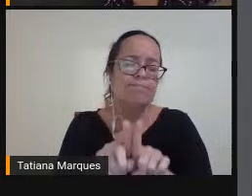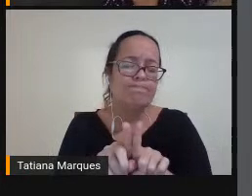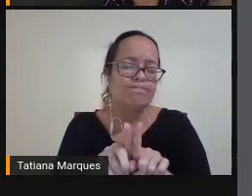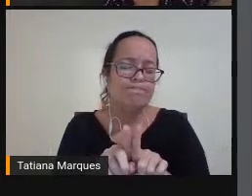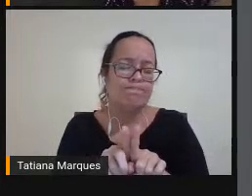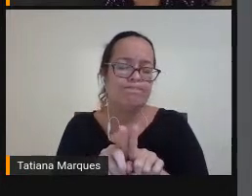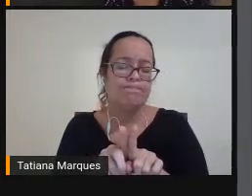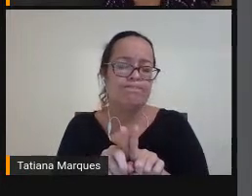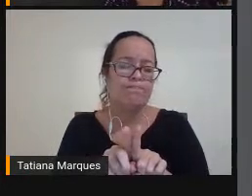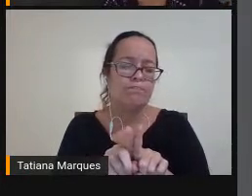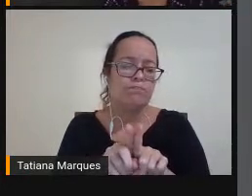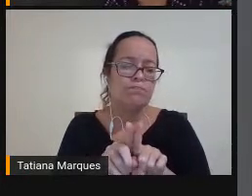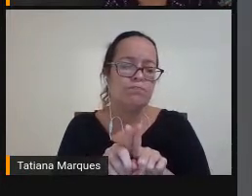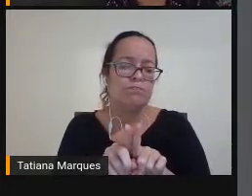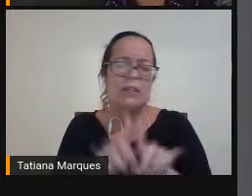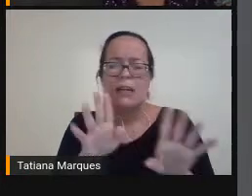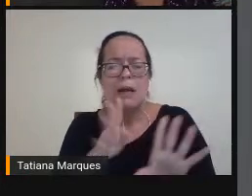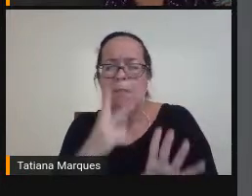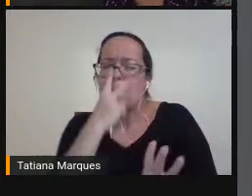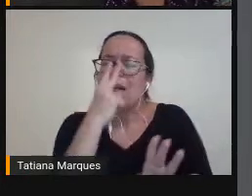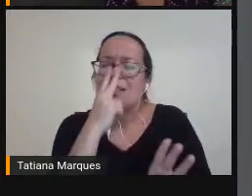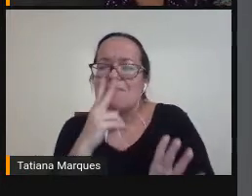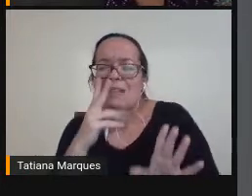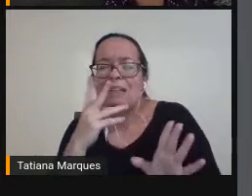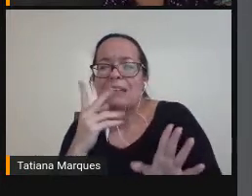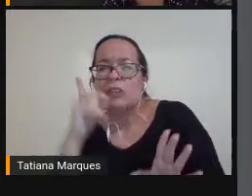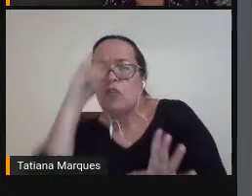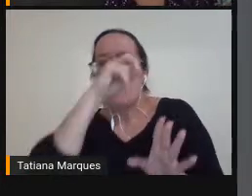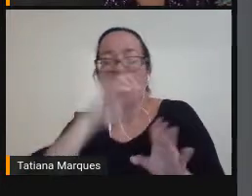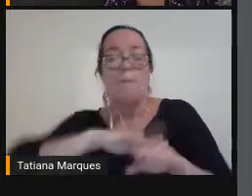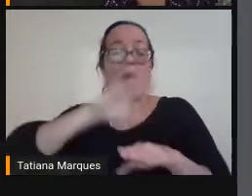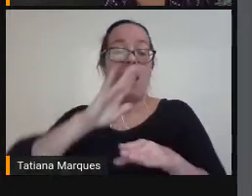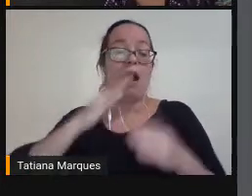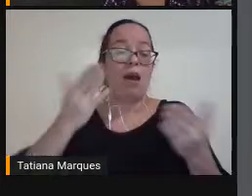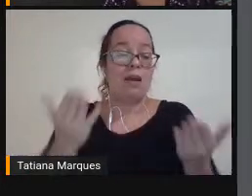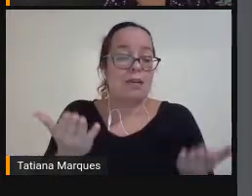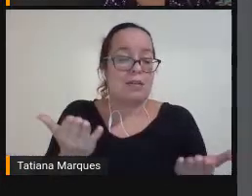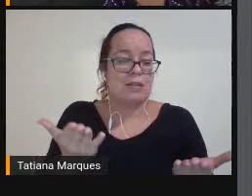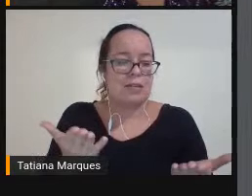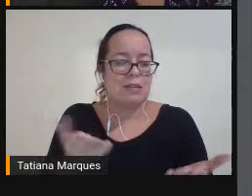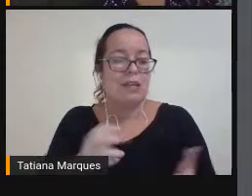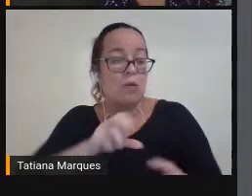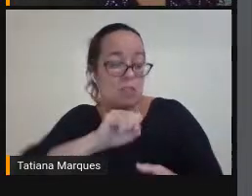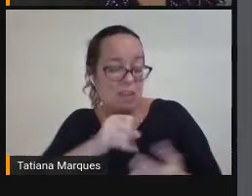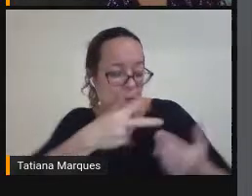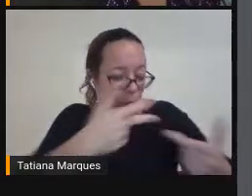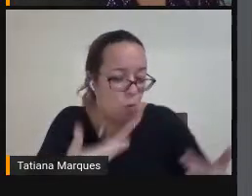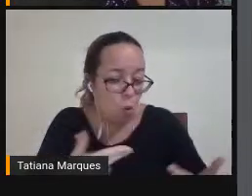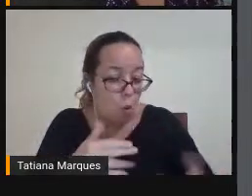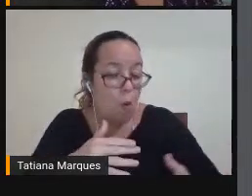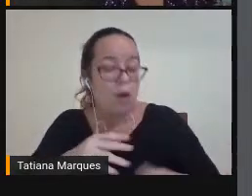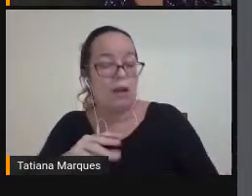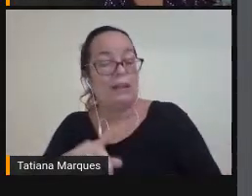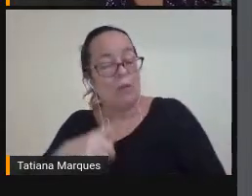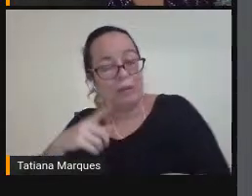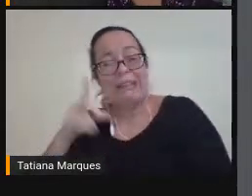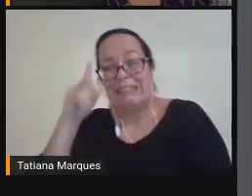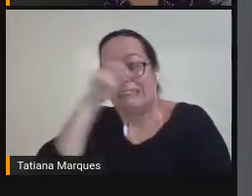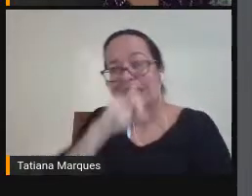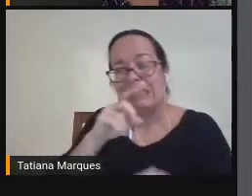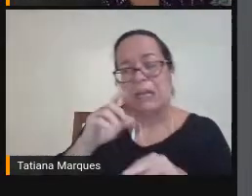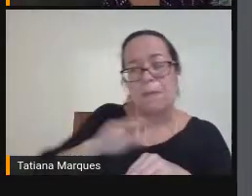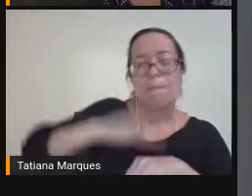De um desafio Muito maior Né Nunca Se viu Falar Tanto Em